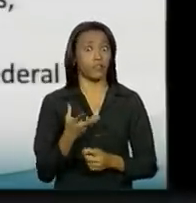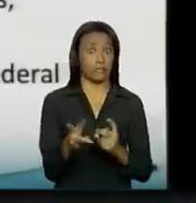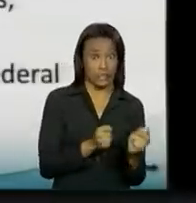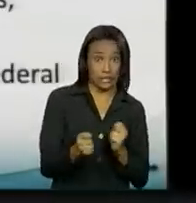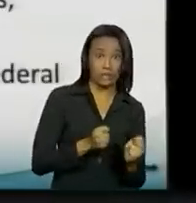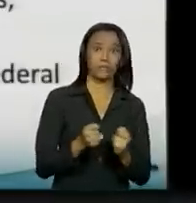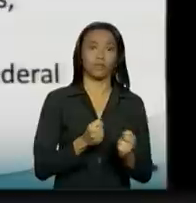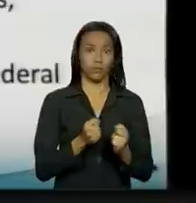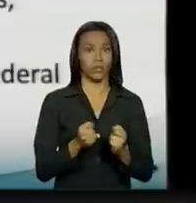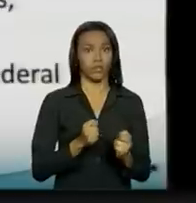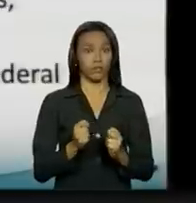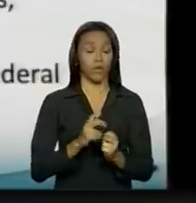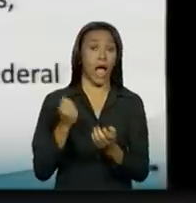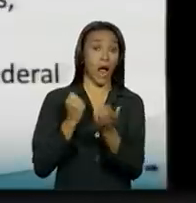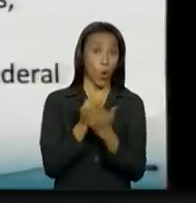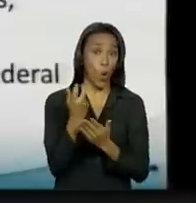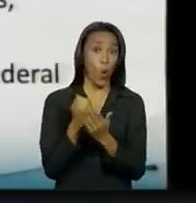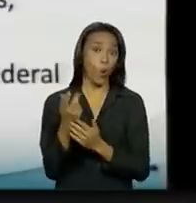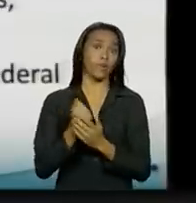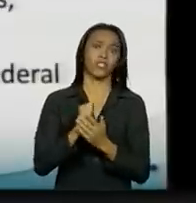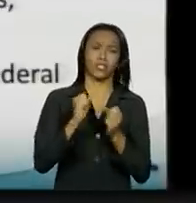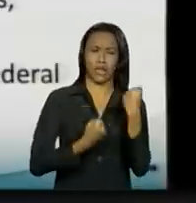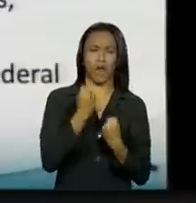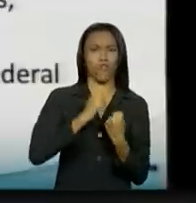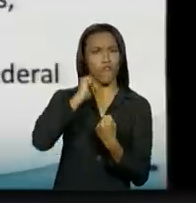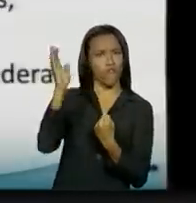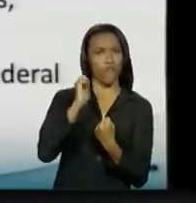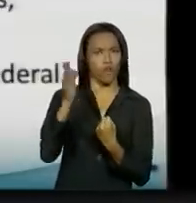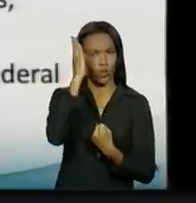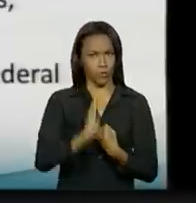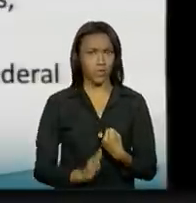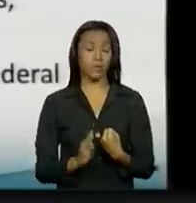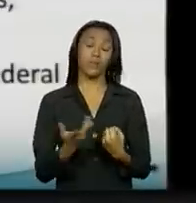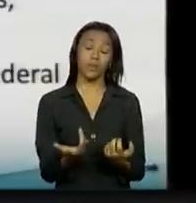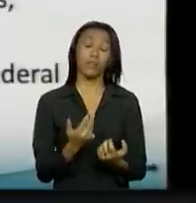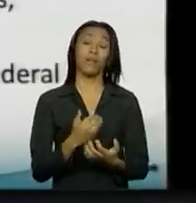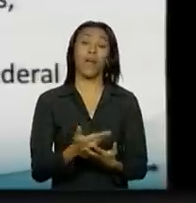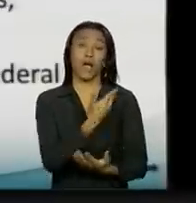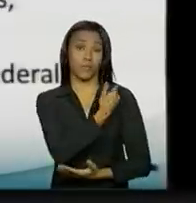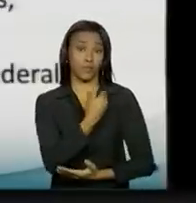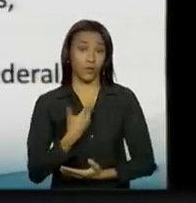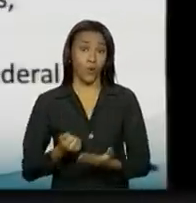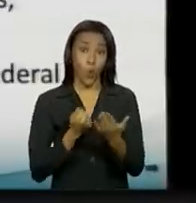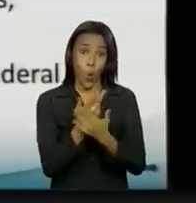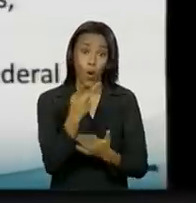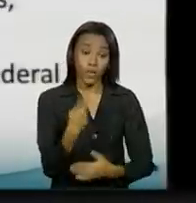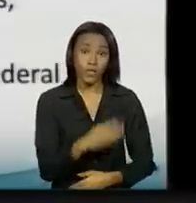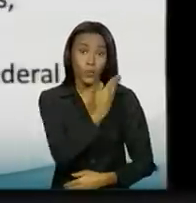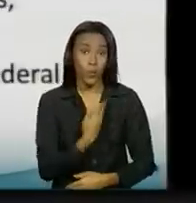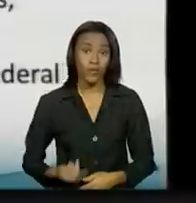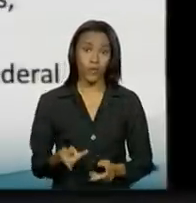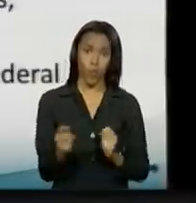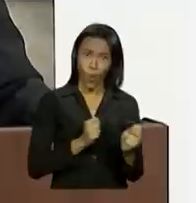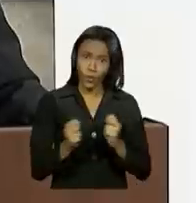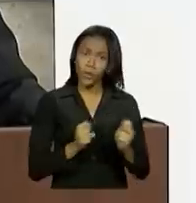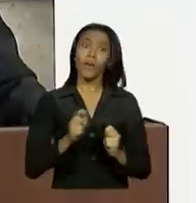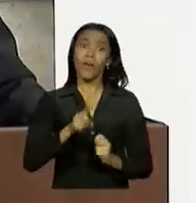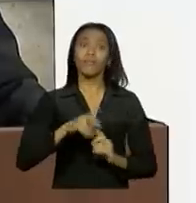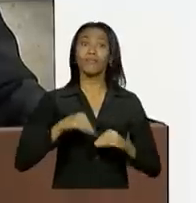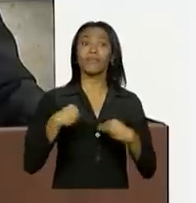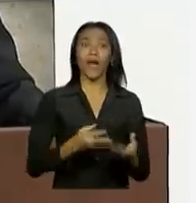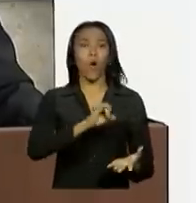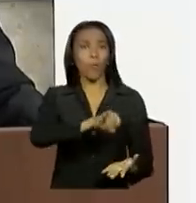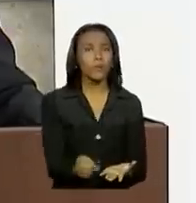importações. E as compras governamentais são importantes, porque elas dão uma vantagem para a produção